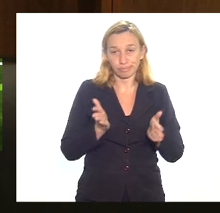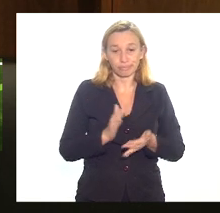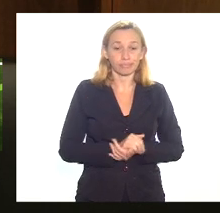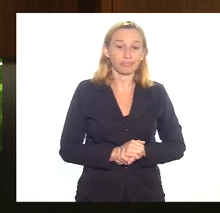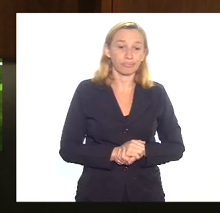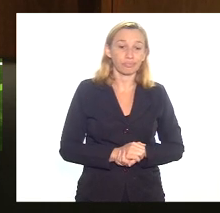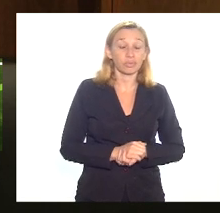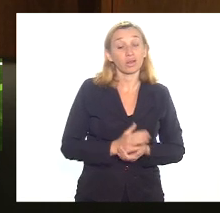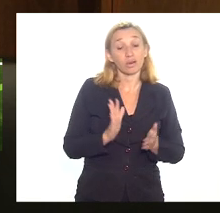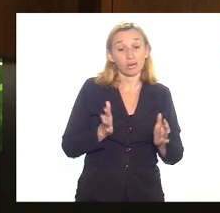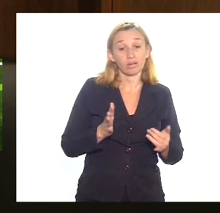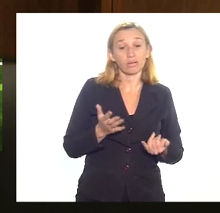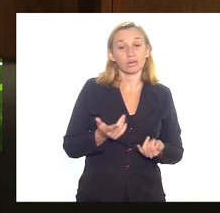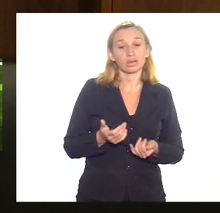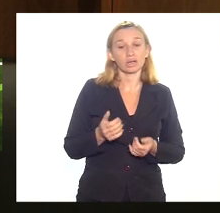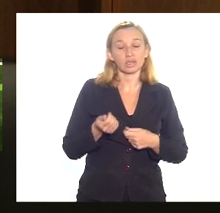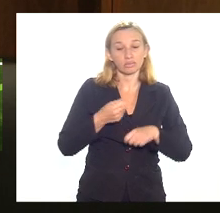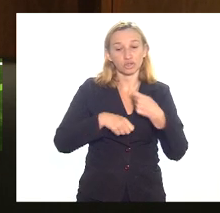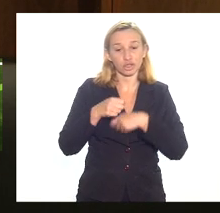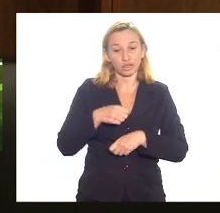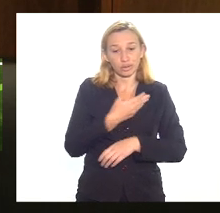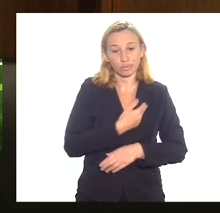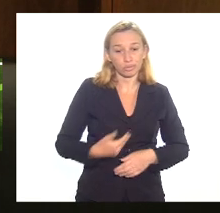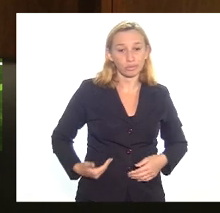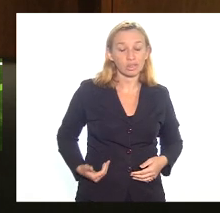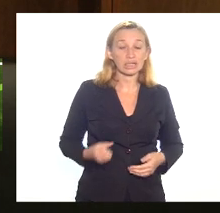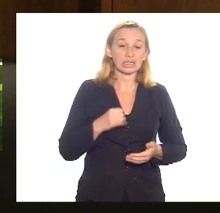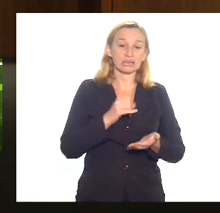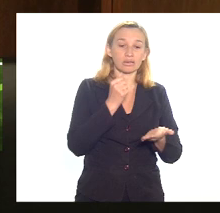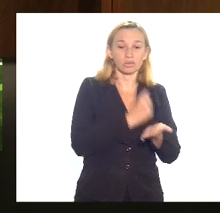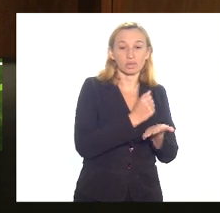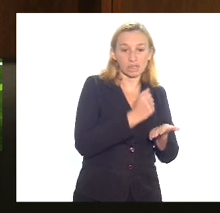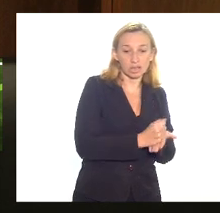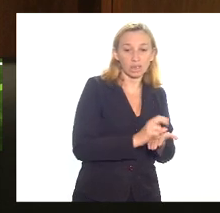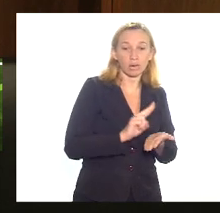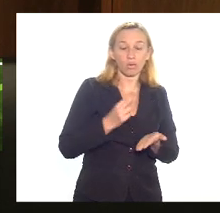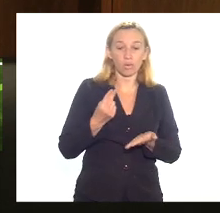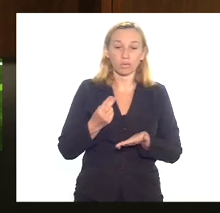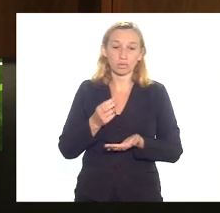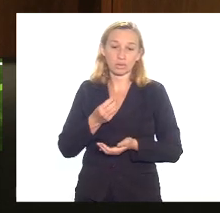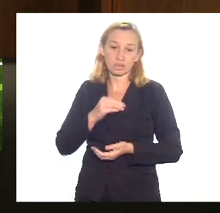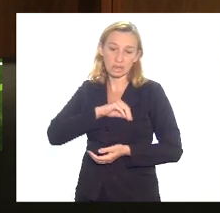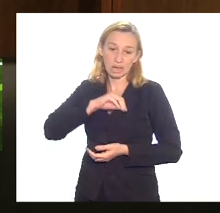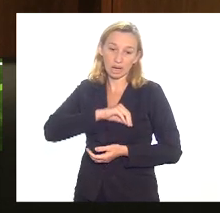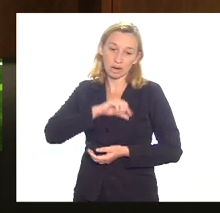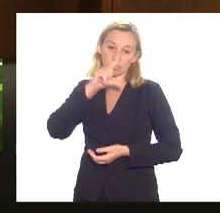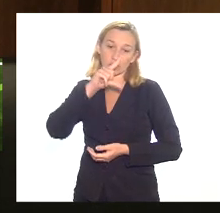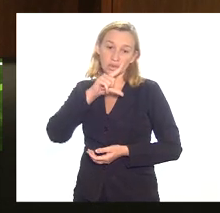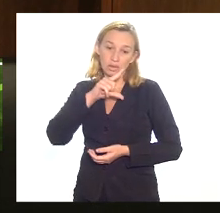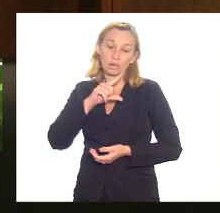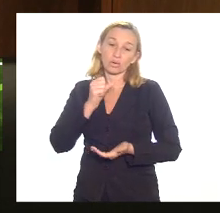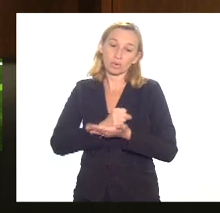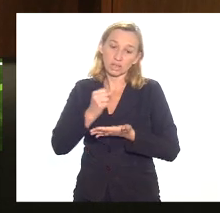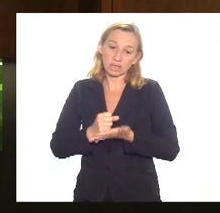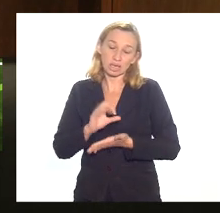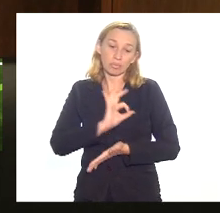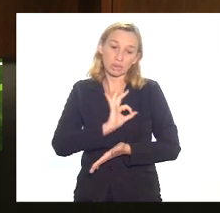o que está em jogo é a administração pública porque se a gente vai poder contratar se a vai poder dar aumento se a gente vai poder contratar policiais